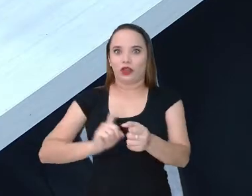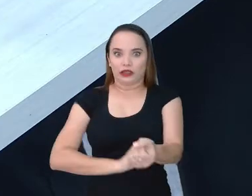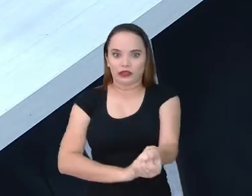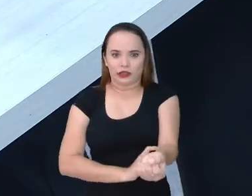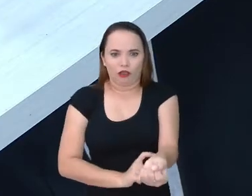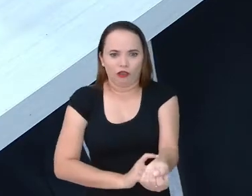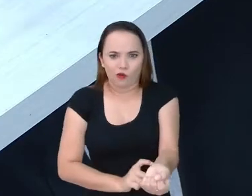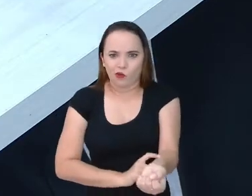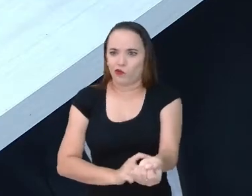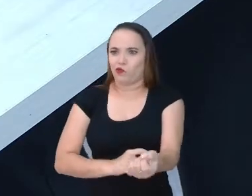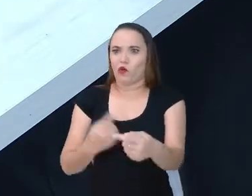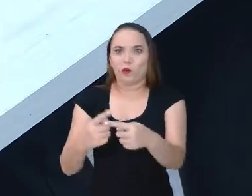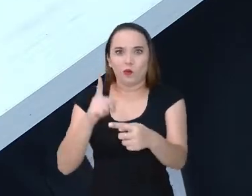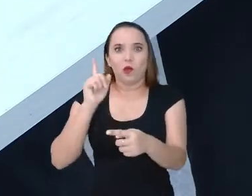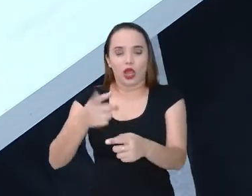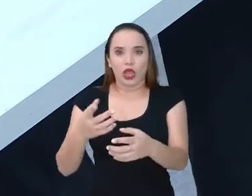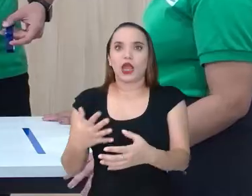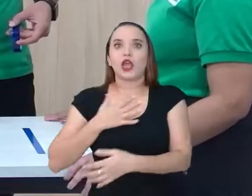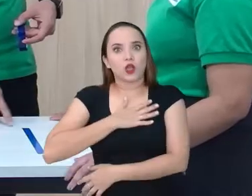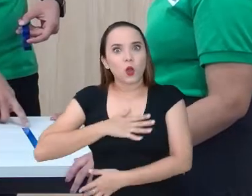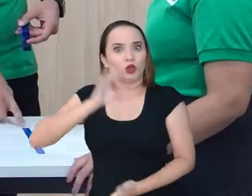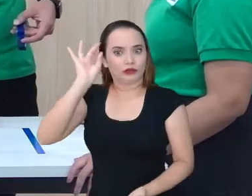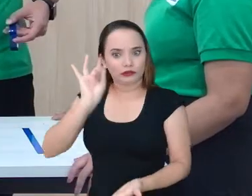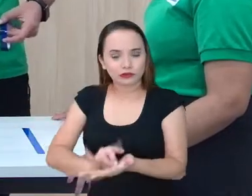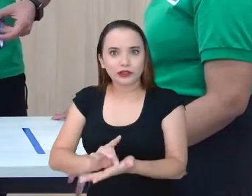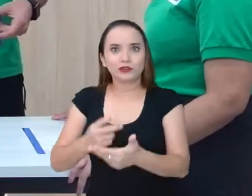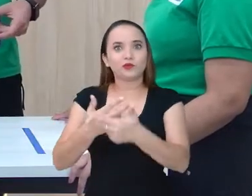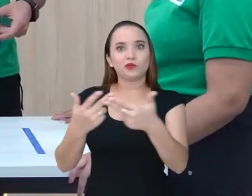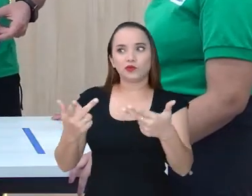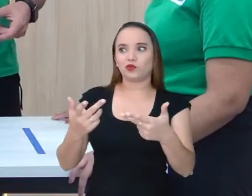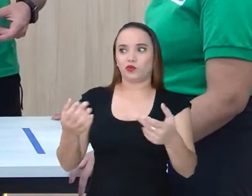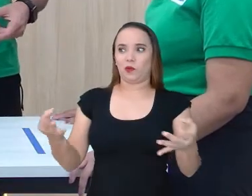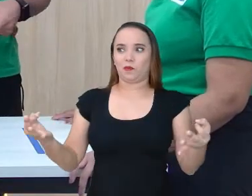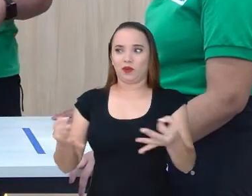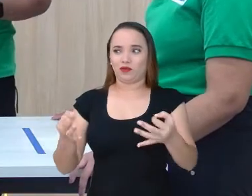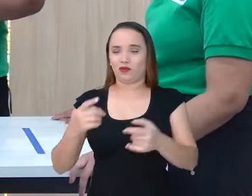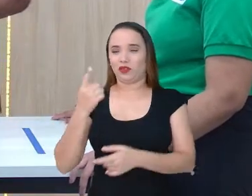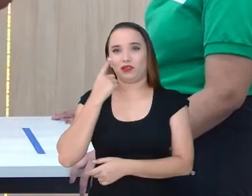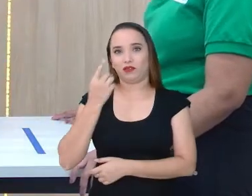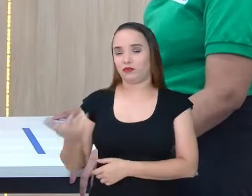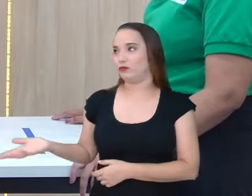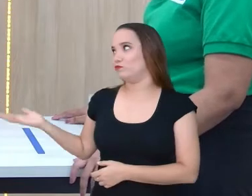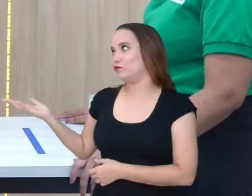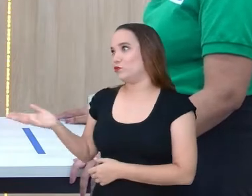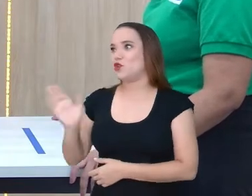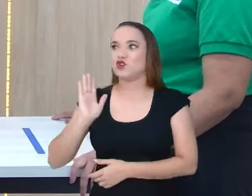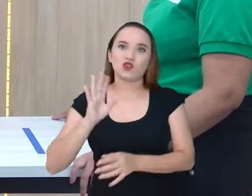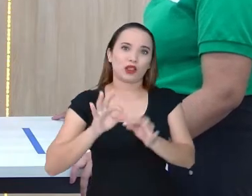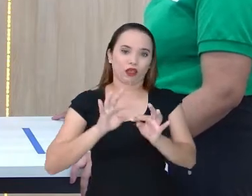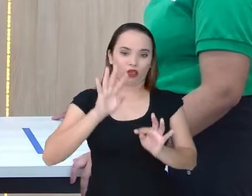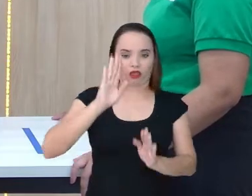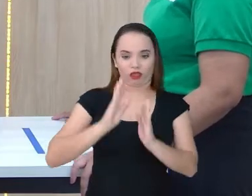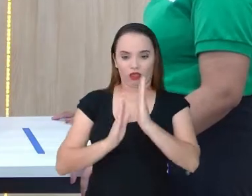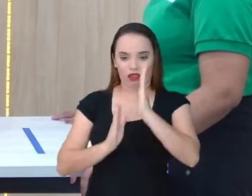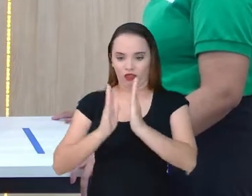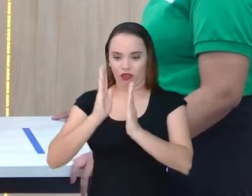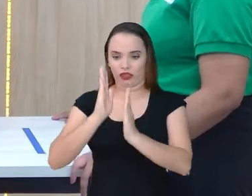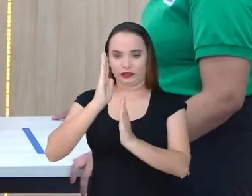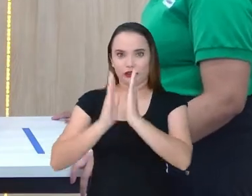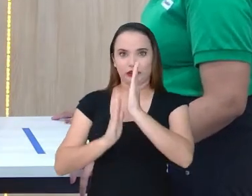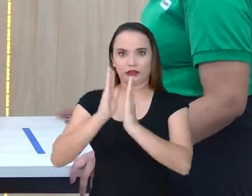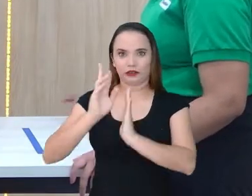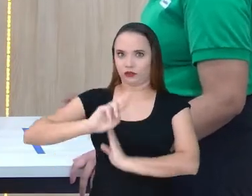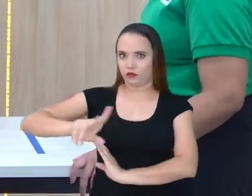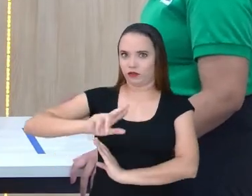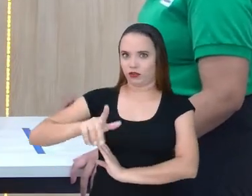porque ela gosta das coisas bem assim. Vê, aqui já passou um pouquinho a ponta, né? Mas tá tudo certo. que tem a gente batendo na